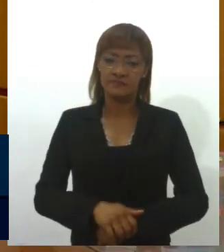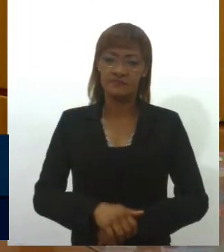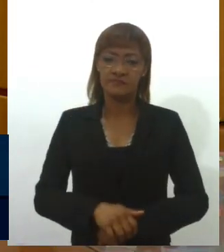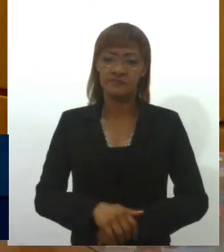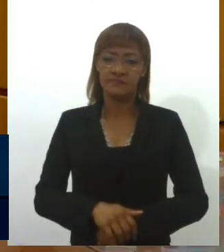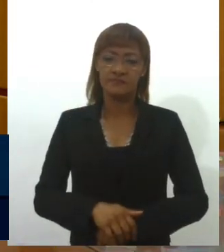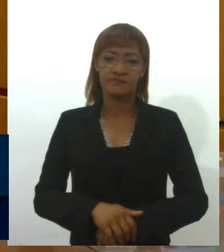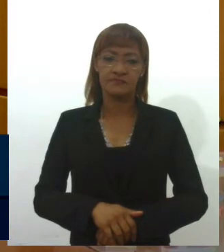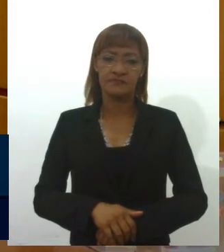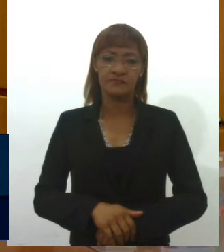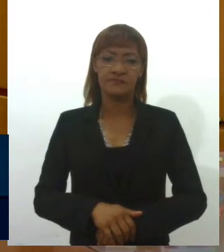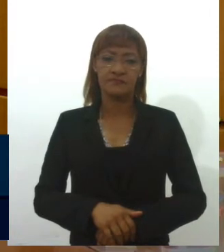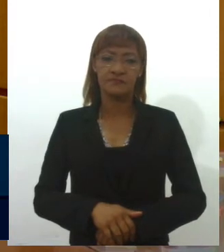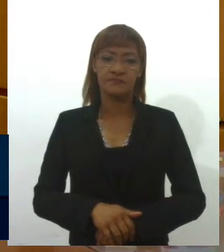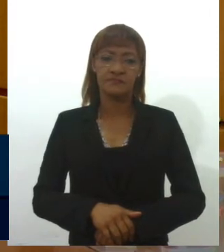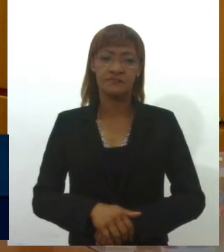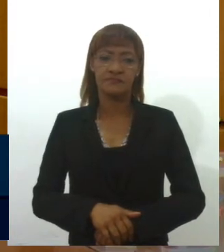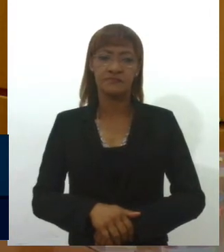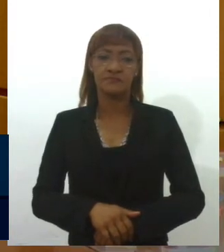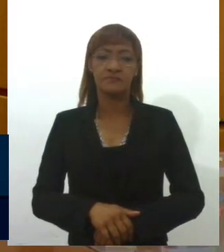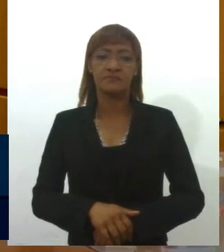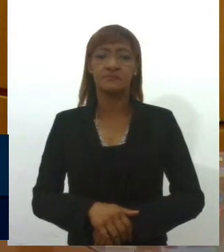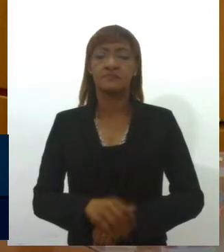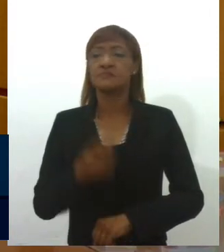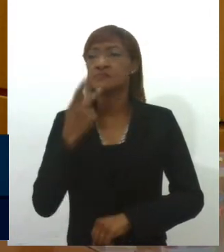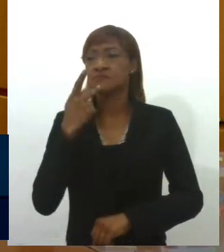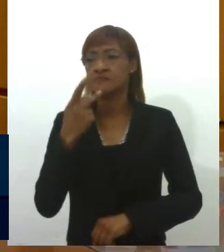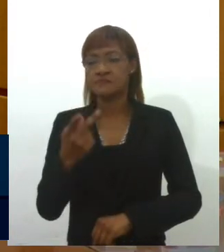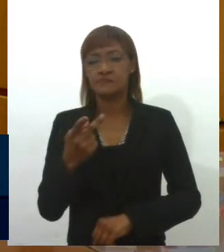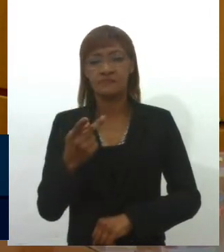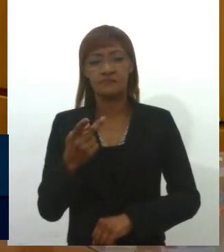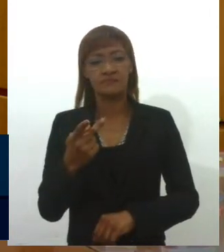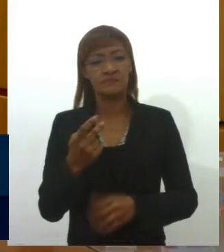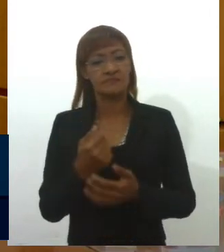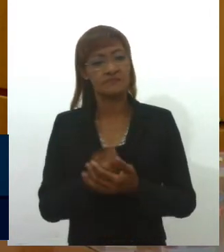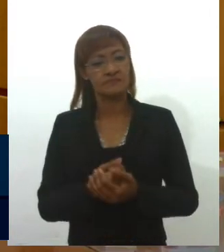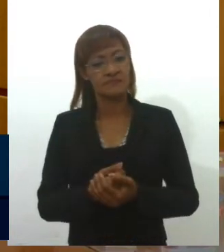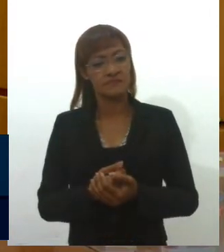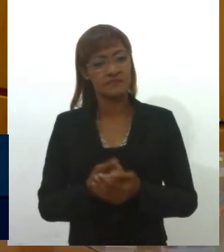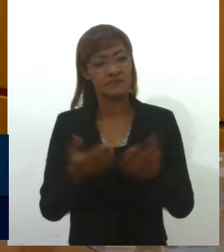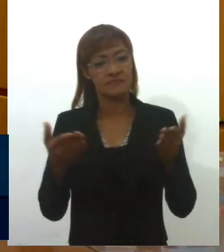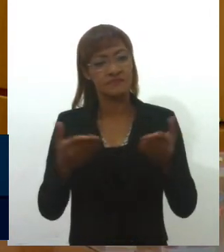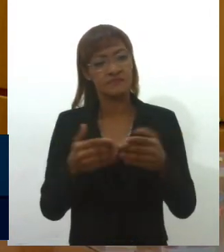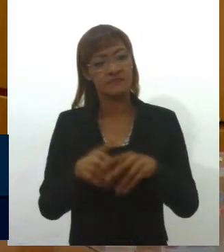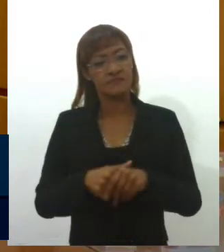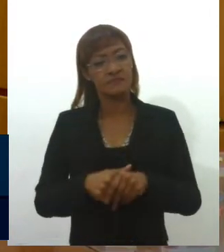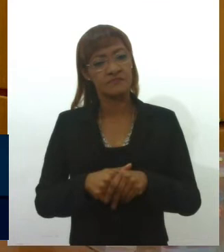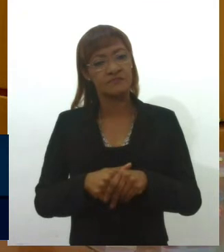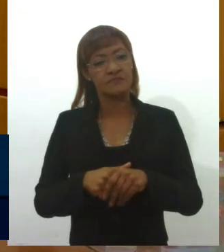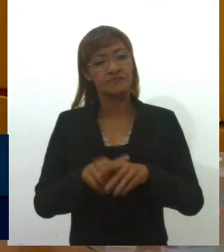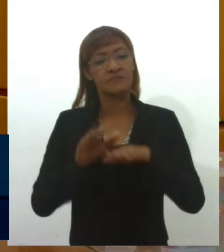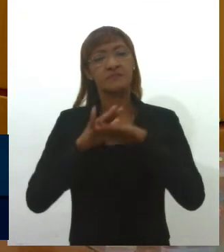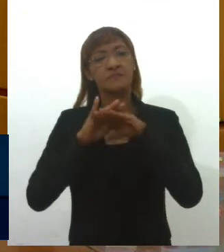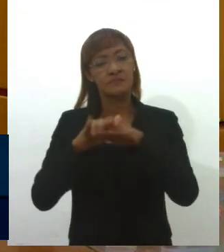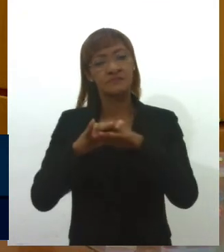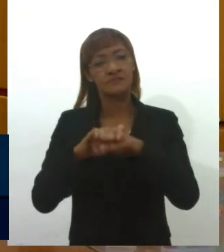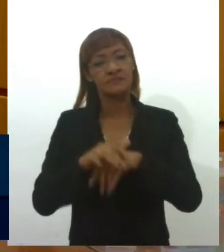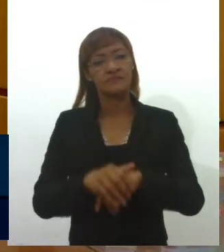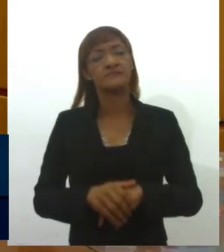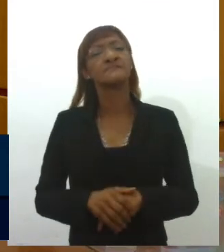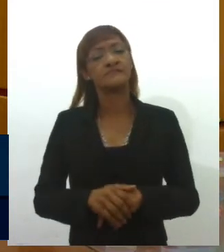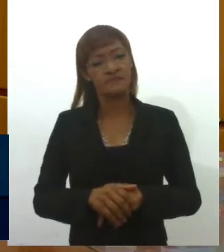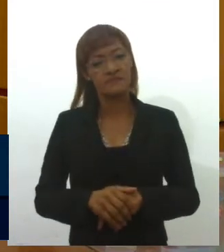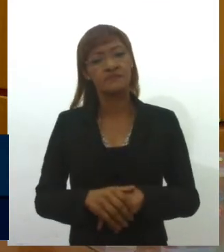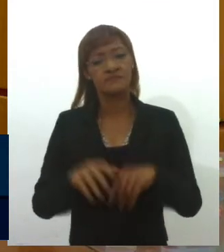de nós. Daí fica o meu registro de repúdio e quero dizer apelando aqui que é